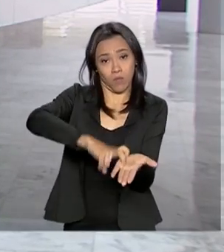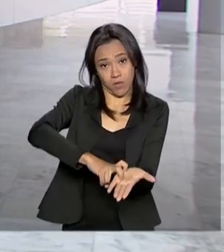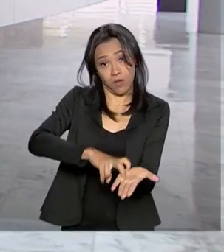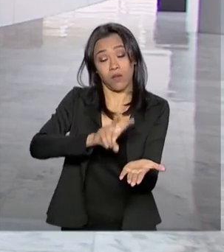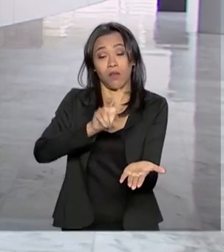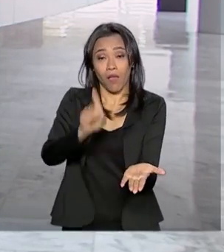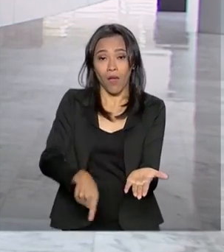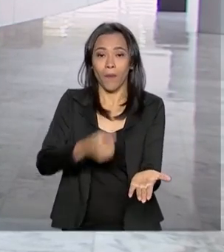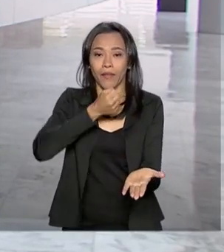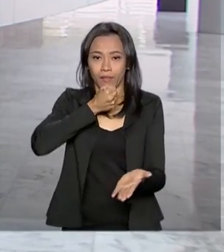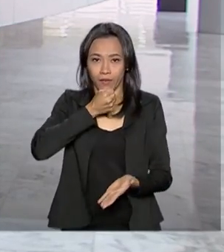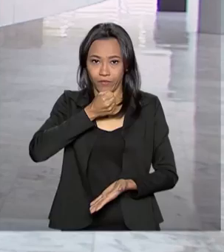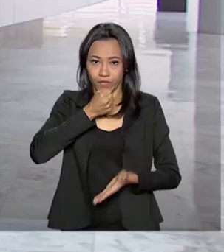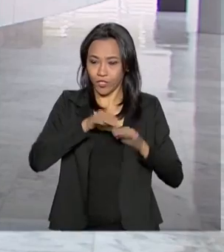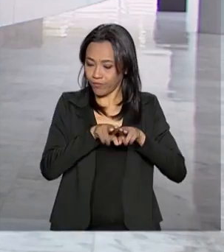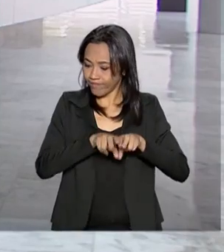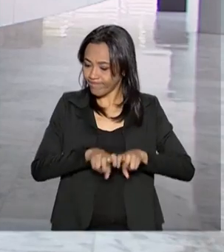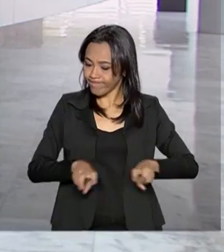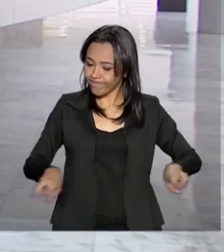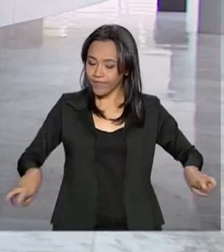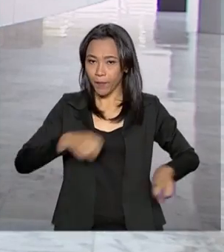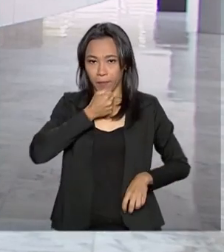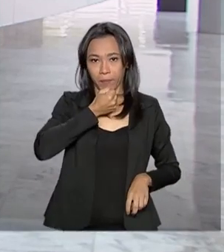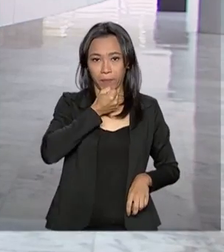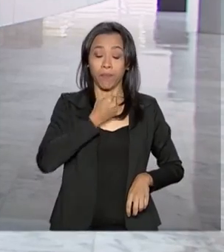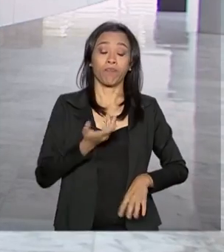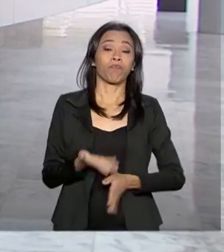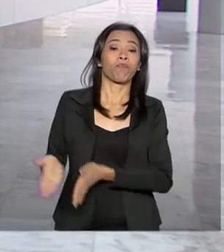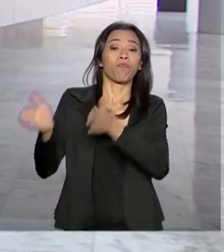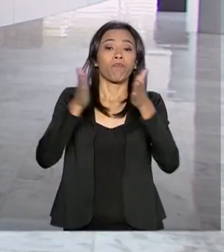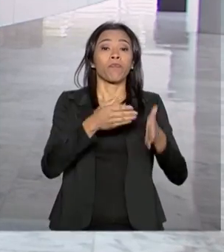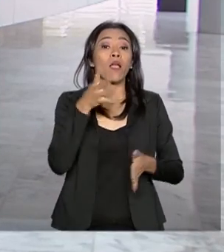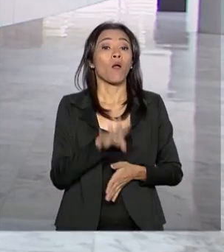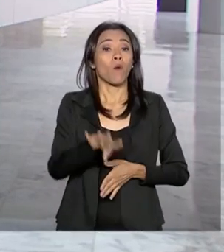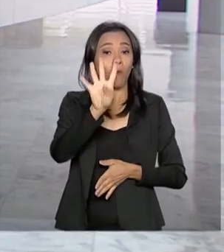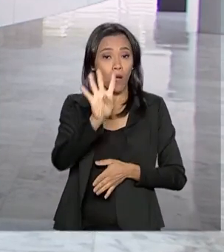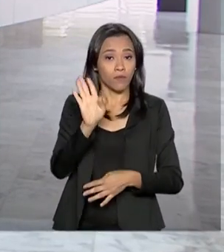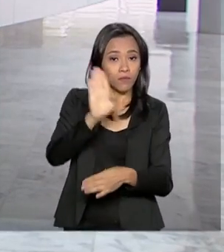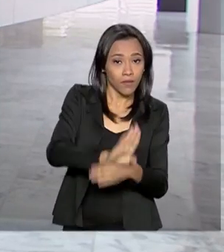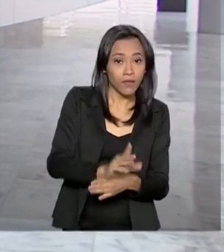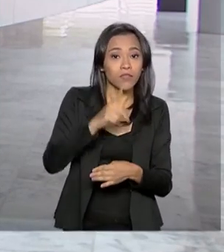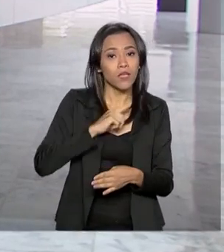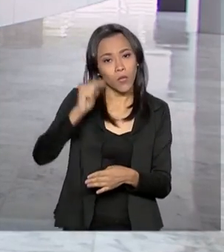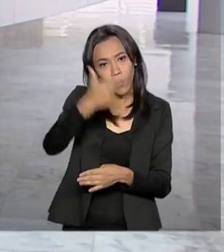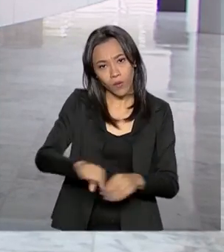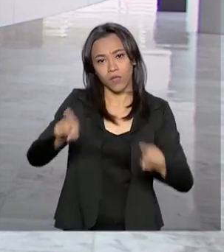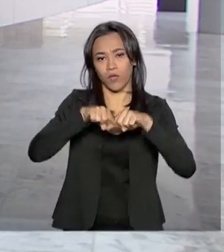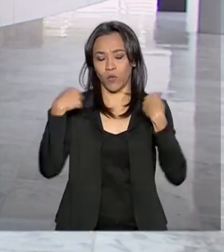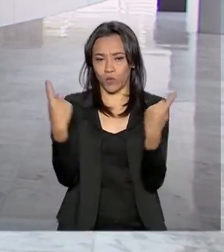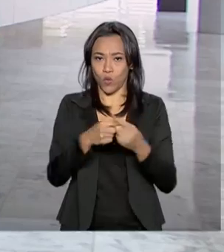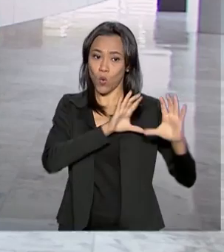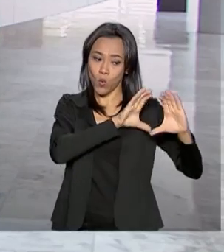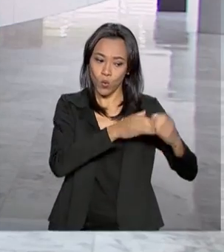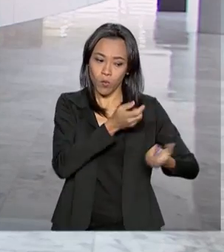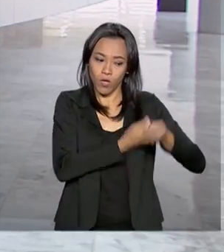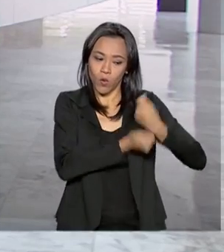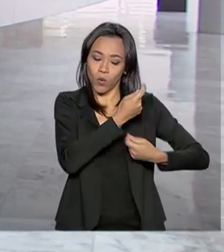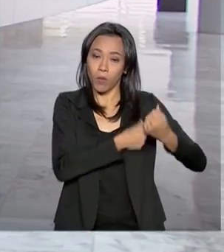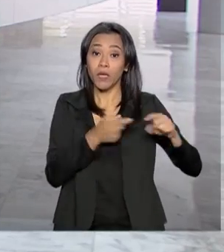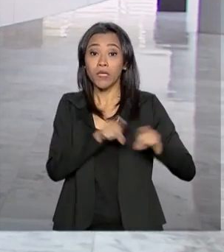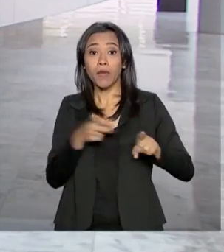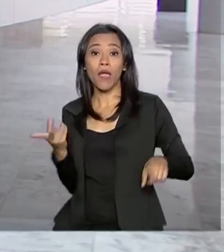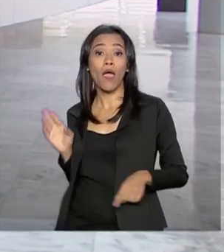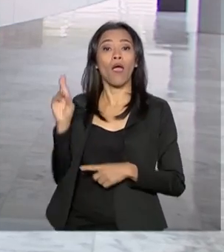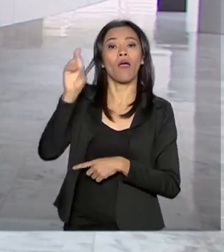entrevista coletiva. Já às 4 da tarde, o presidente Jair Bolsonaro se reúne com a equipe econômica e representantes da